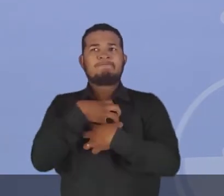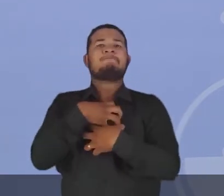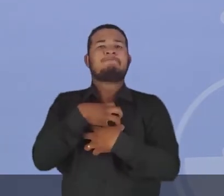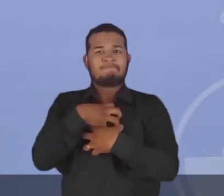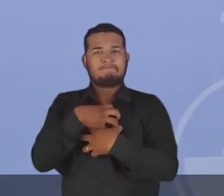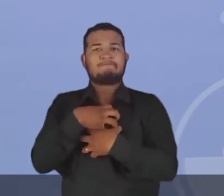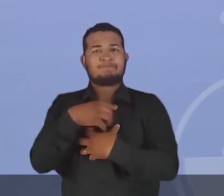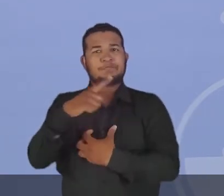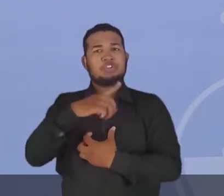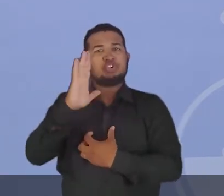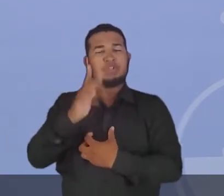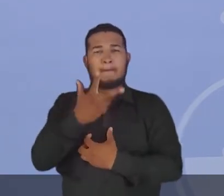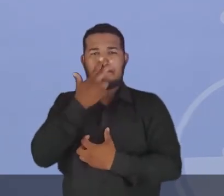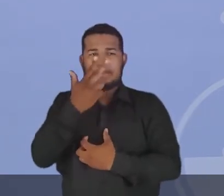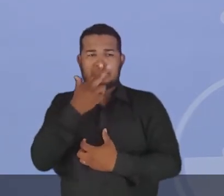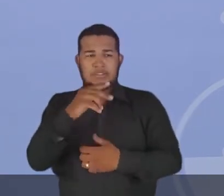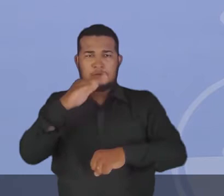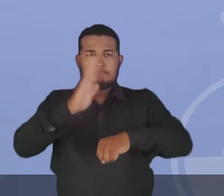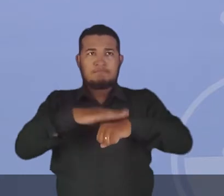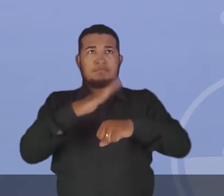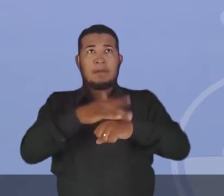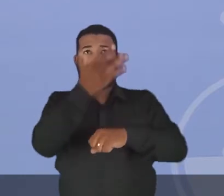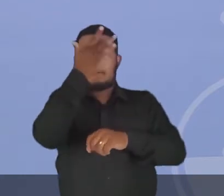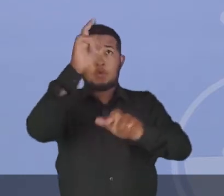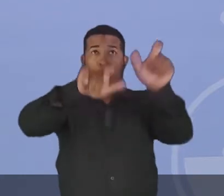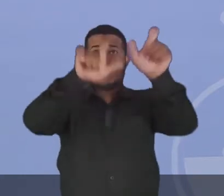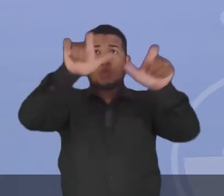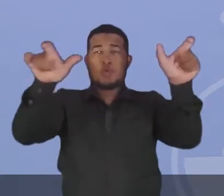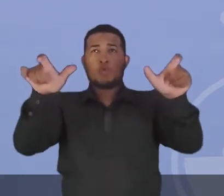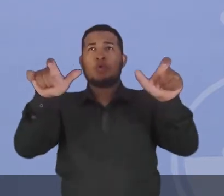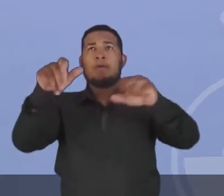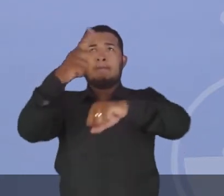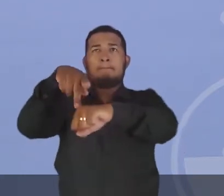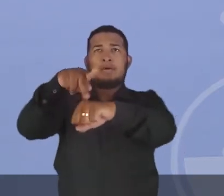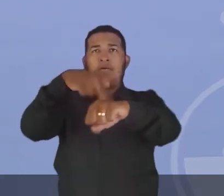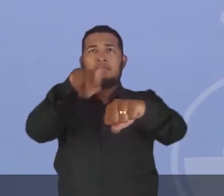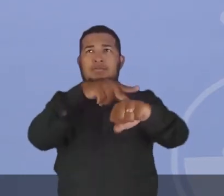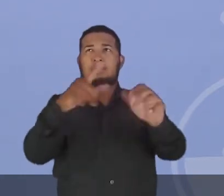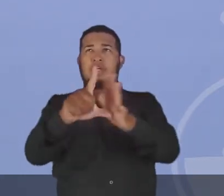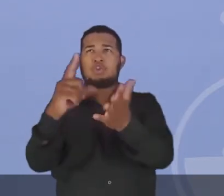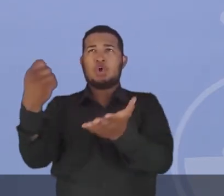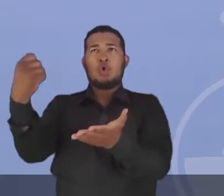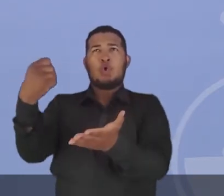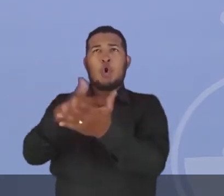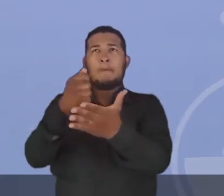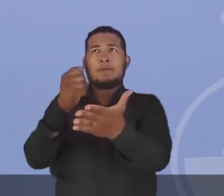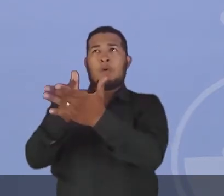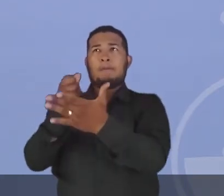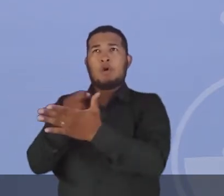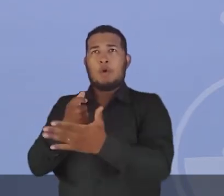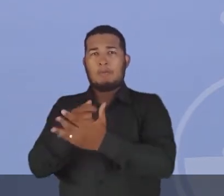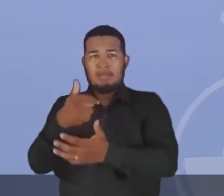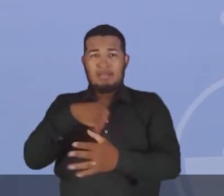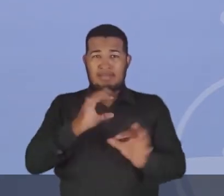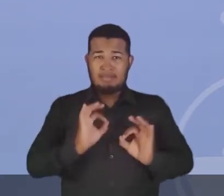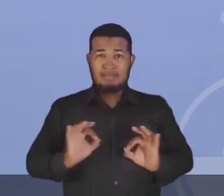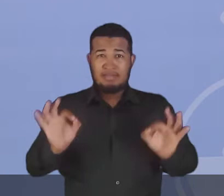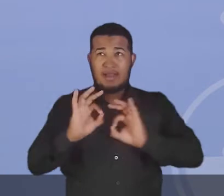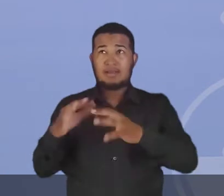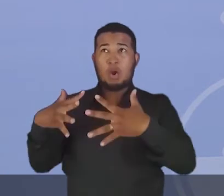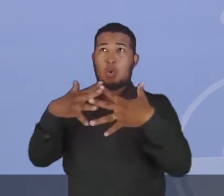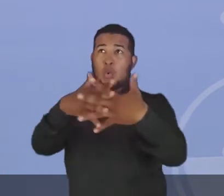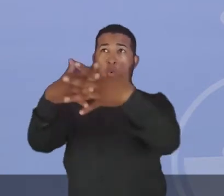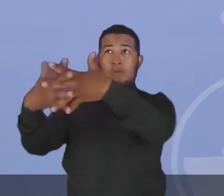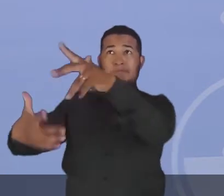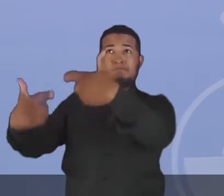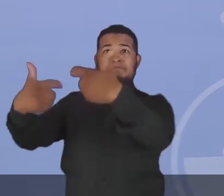o impacto de não ter compradores externos como tinha. Os países europeus, boa parte dos países mundiais estavam em conflito.